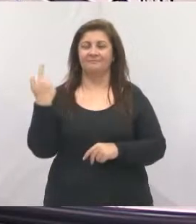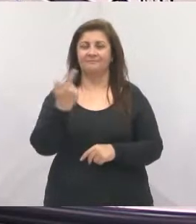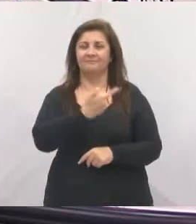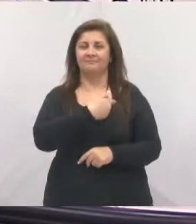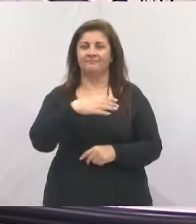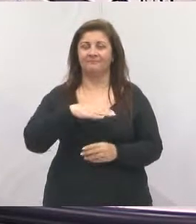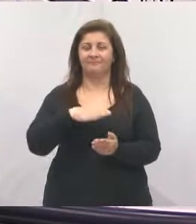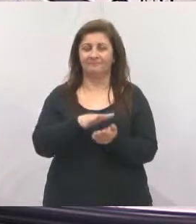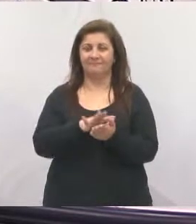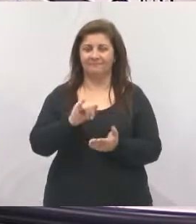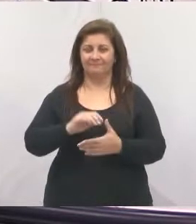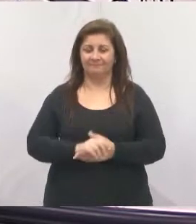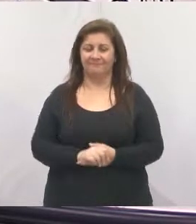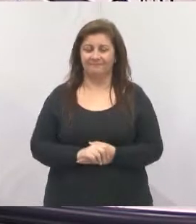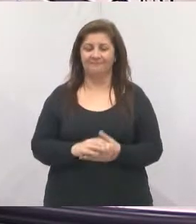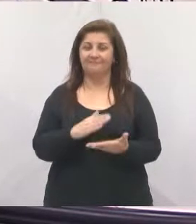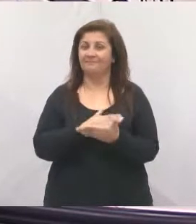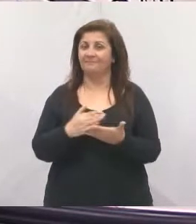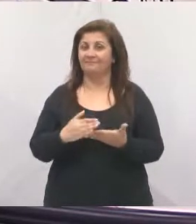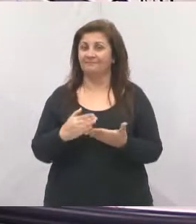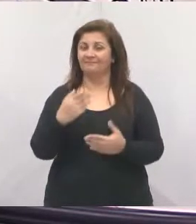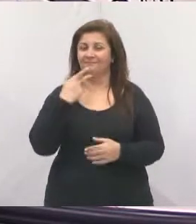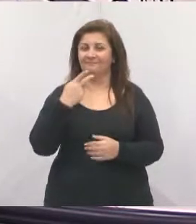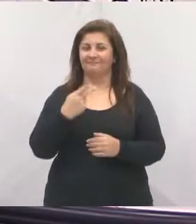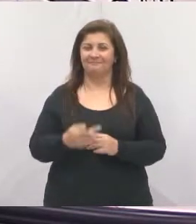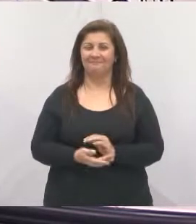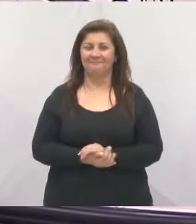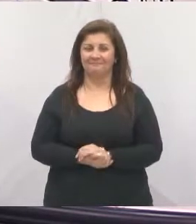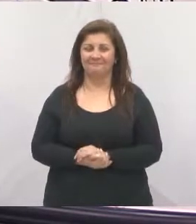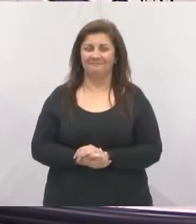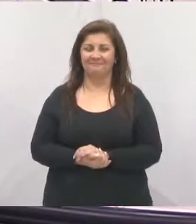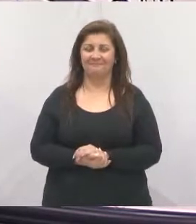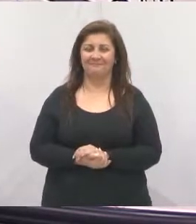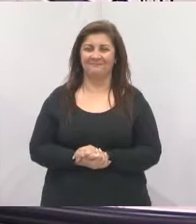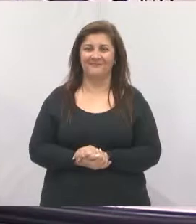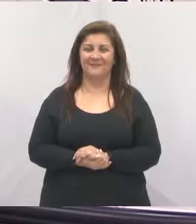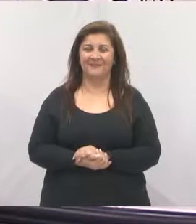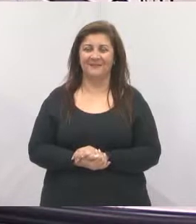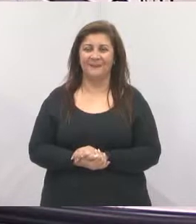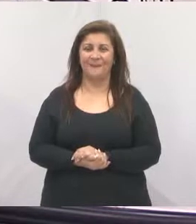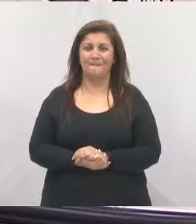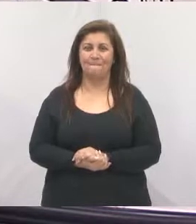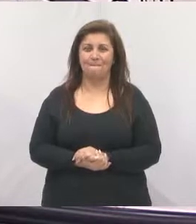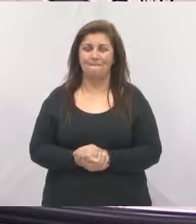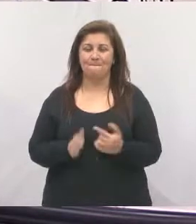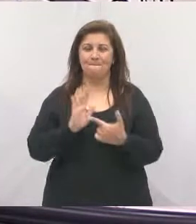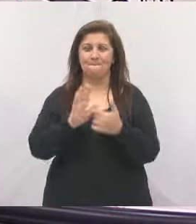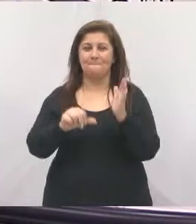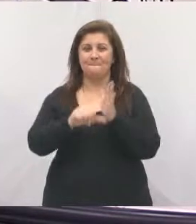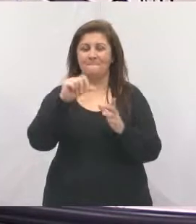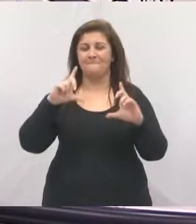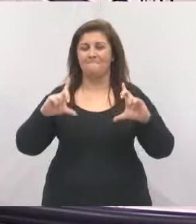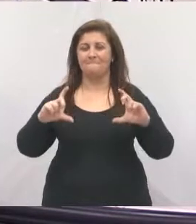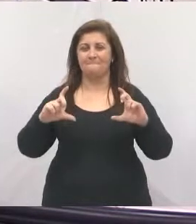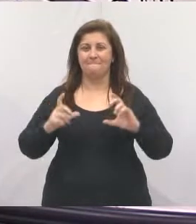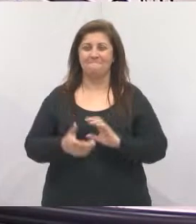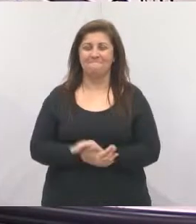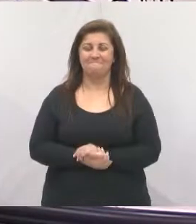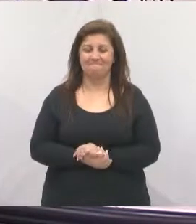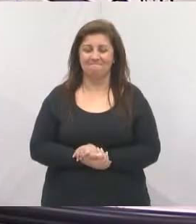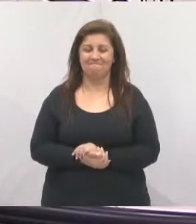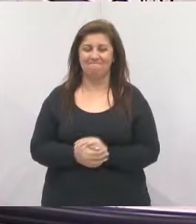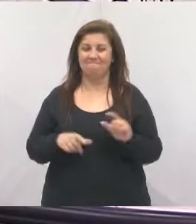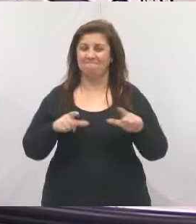Jacareí. Começa aqui minha fala, já apresentar aí a primeira foto aí do nosso